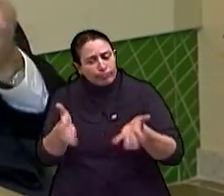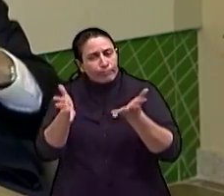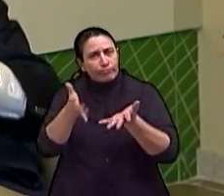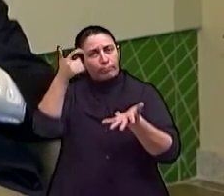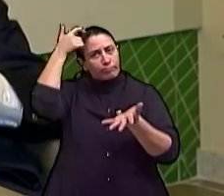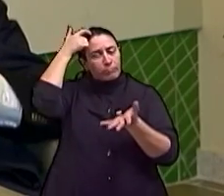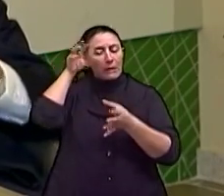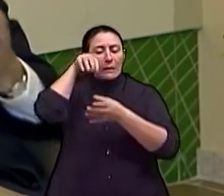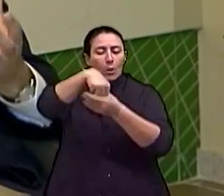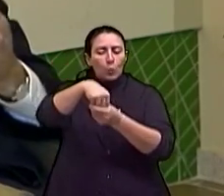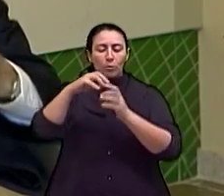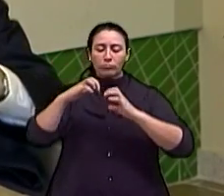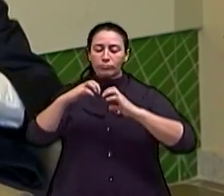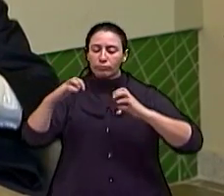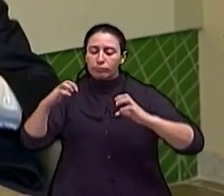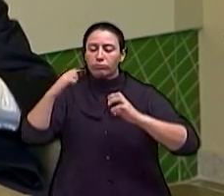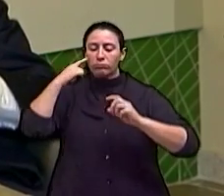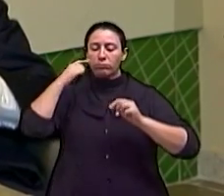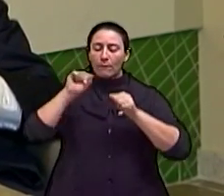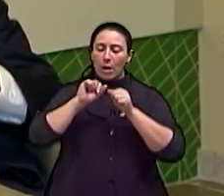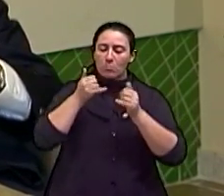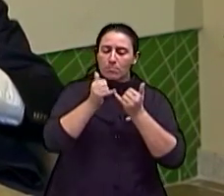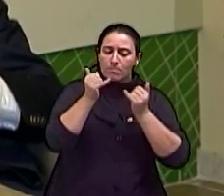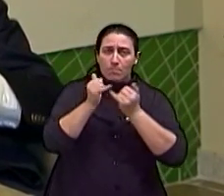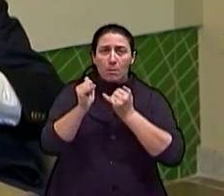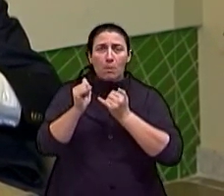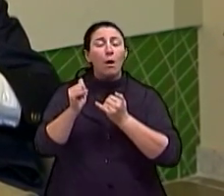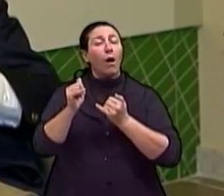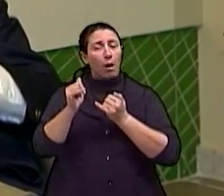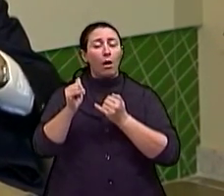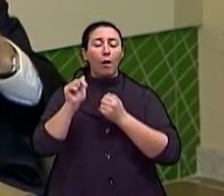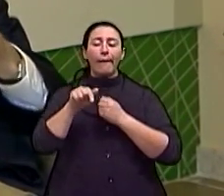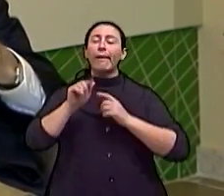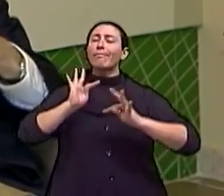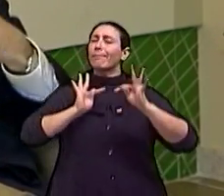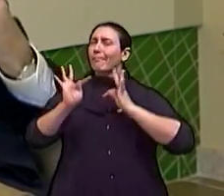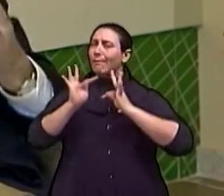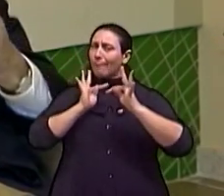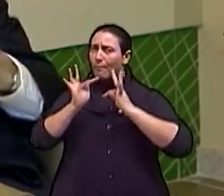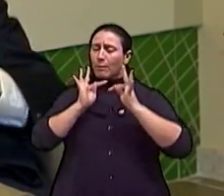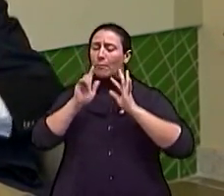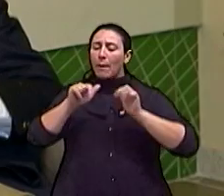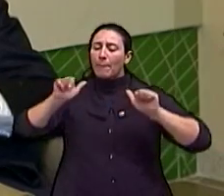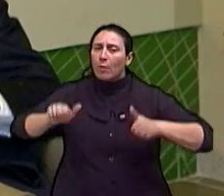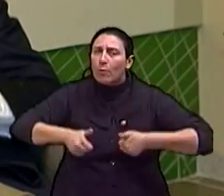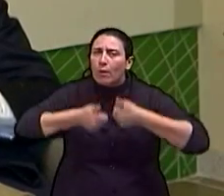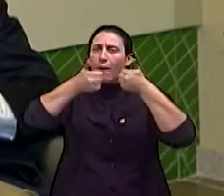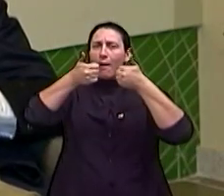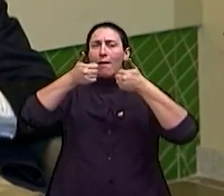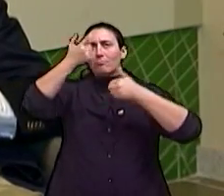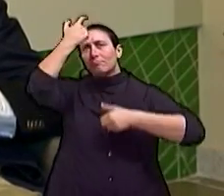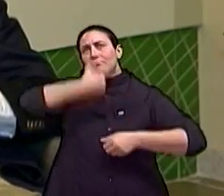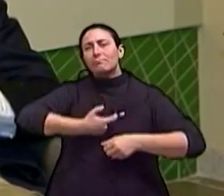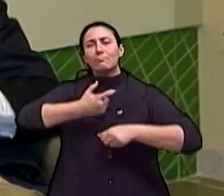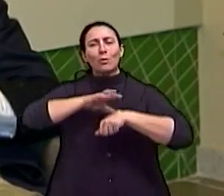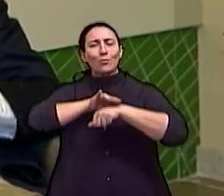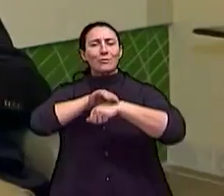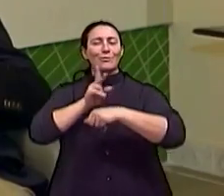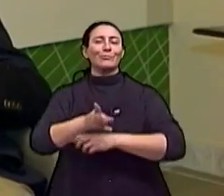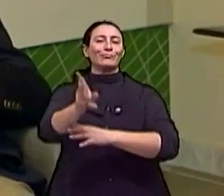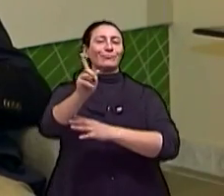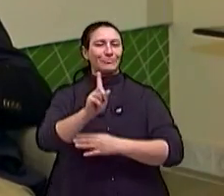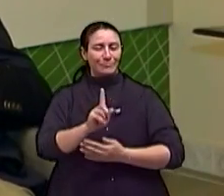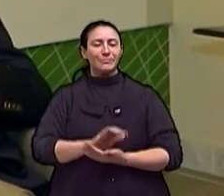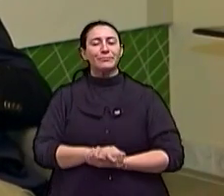melhoram. Então, não é uma cura, mas é um tratamento para melhorar os síntomas da doença.